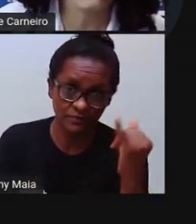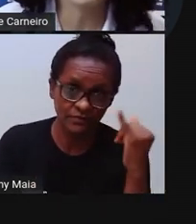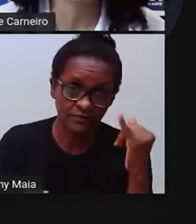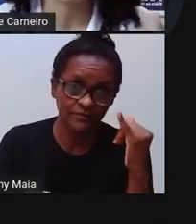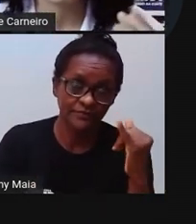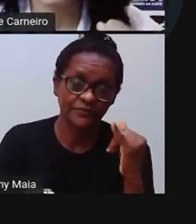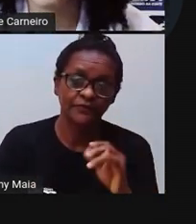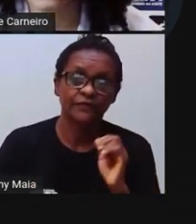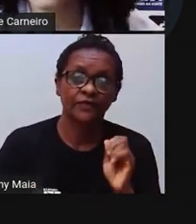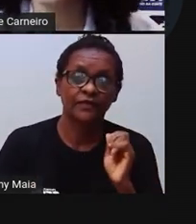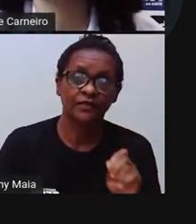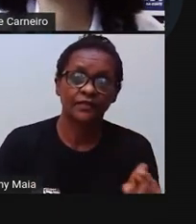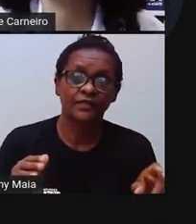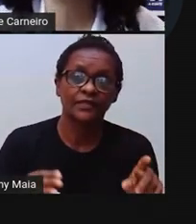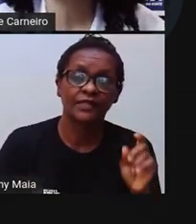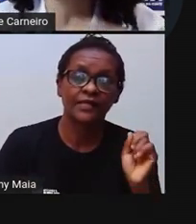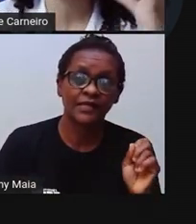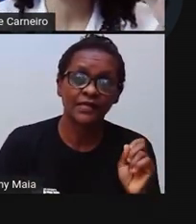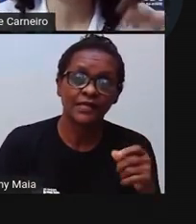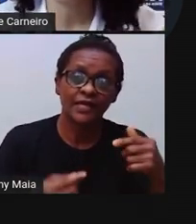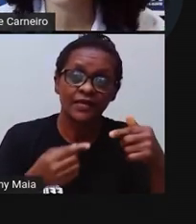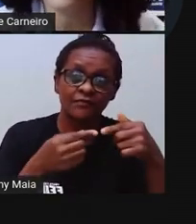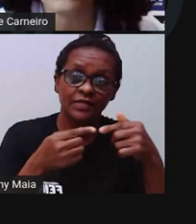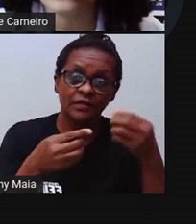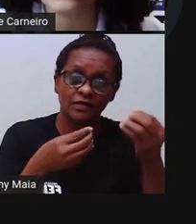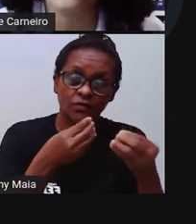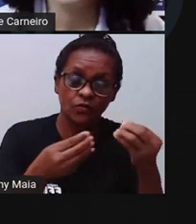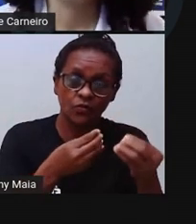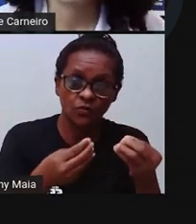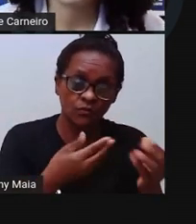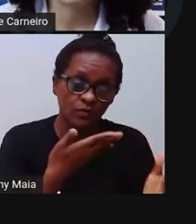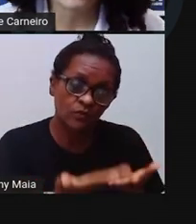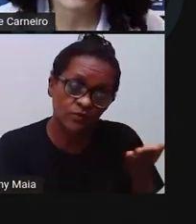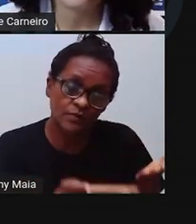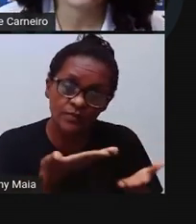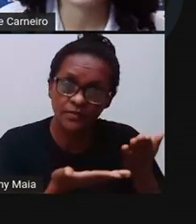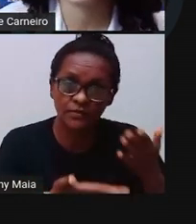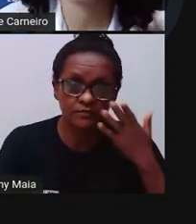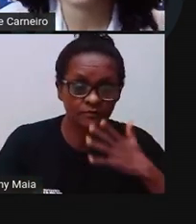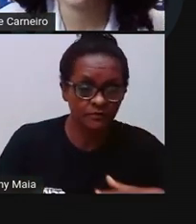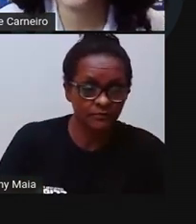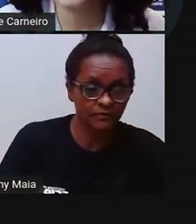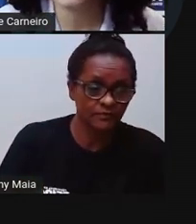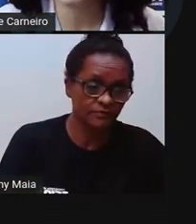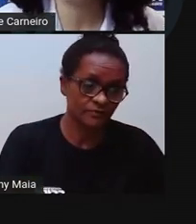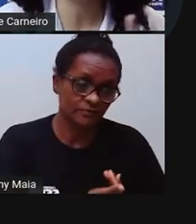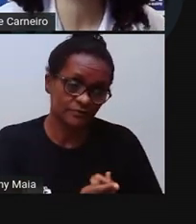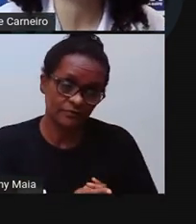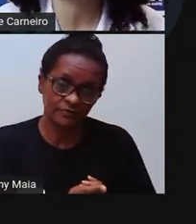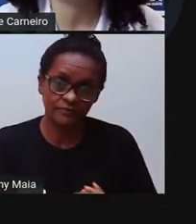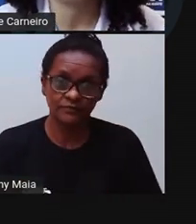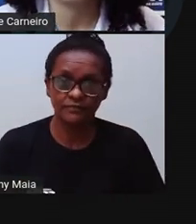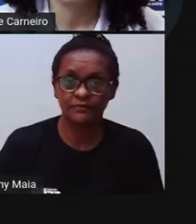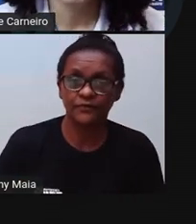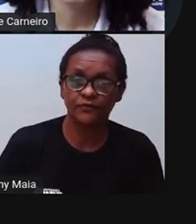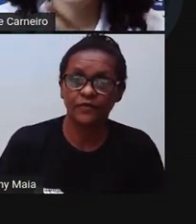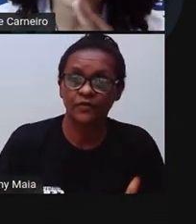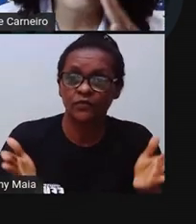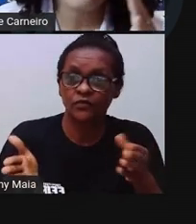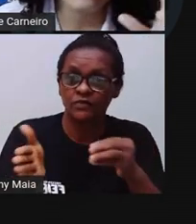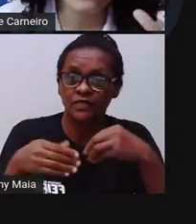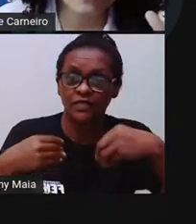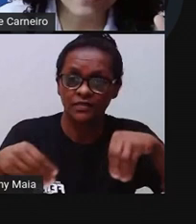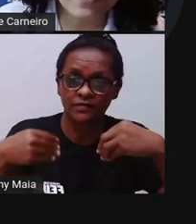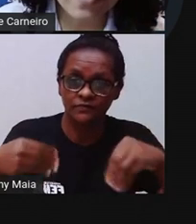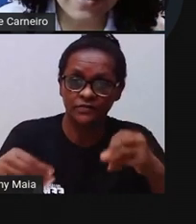Estatuto, por que ele existe, certo? E a gente vai conversando depois. Então aqui na capa dela tem a Mônica, né? Tem o